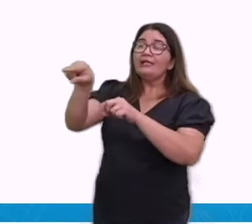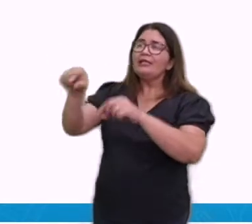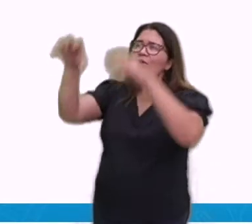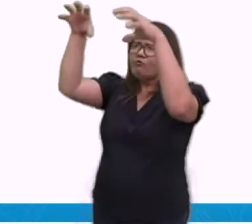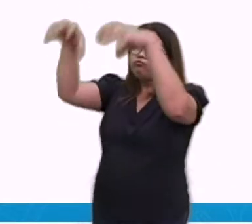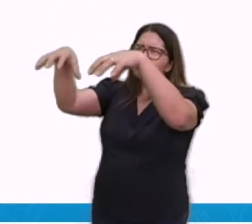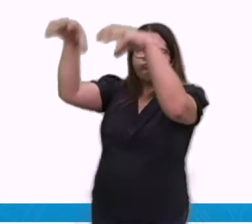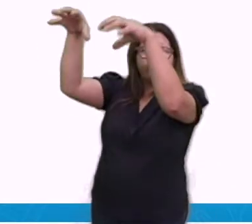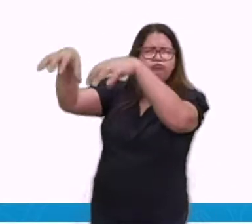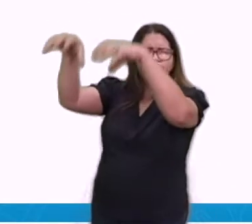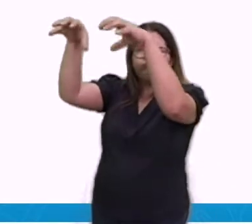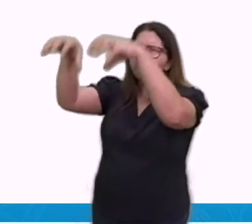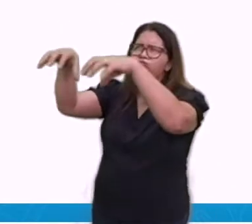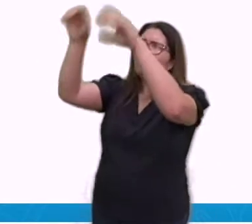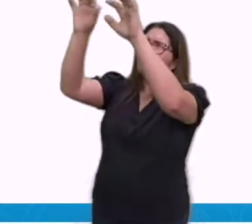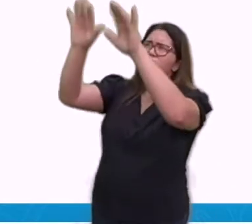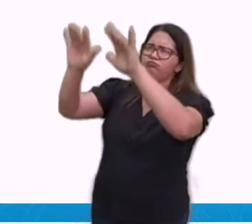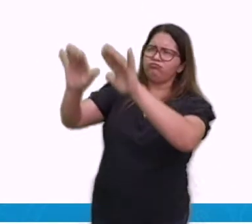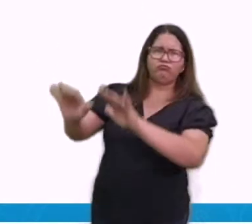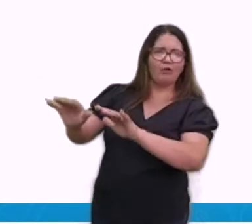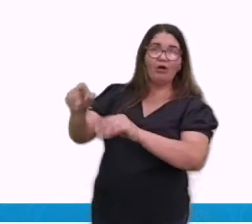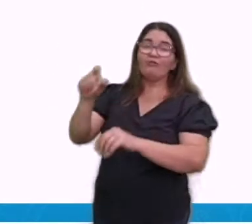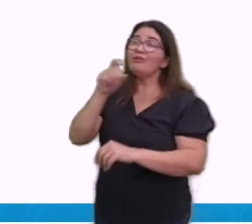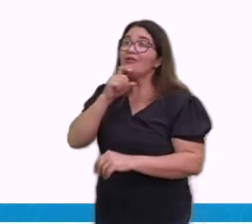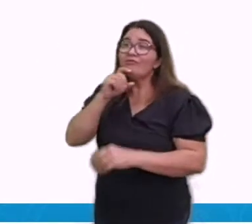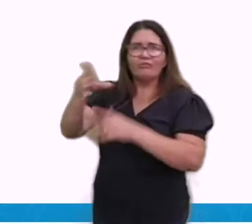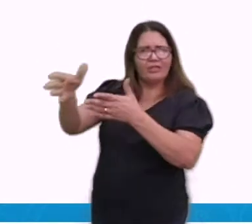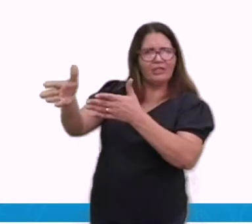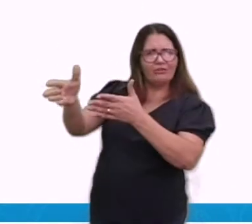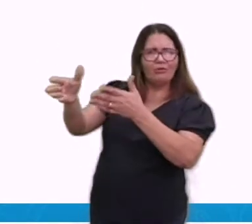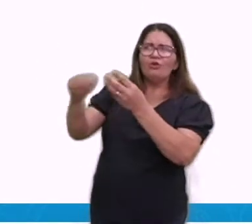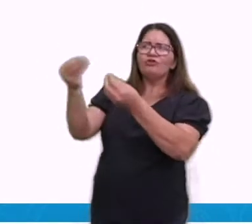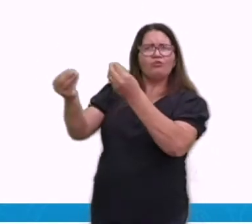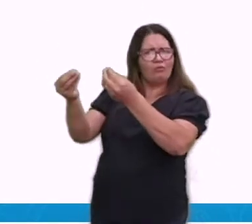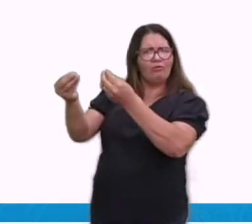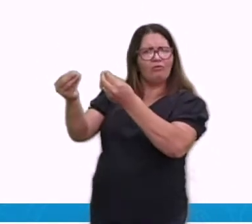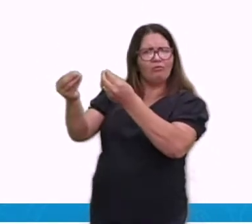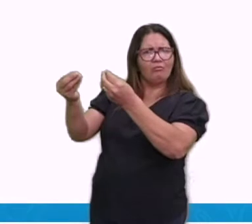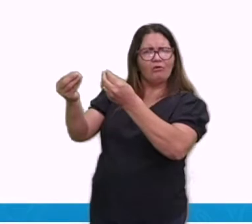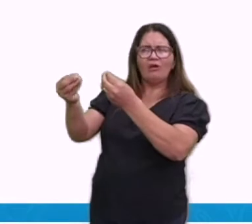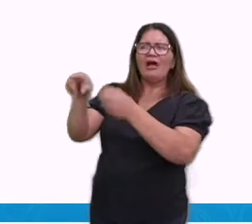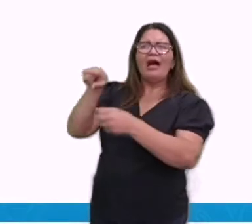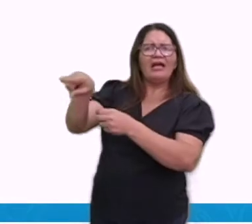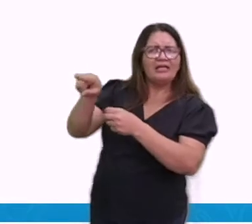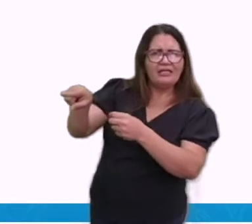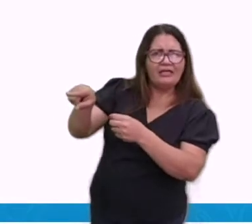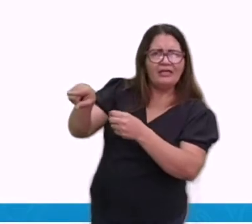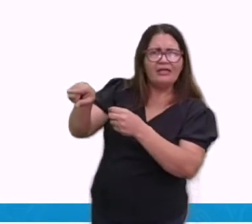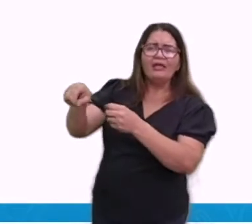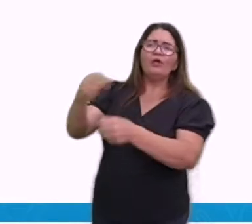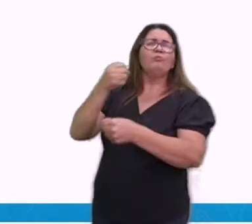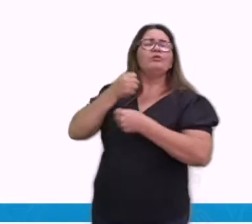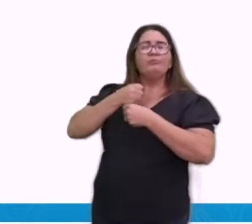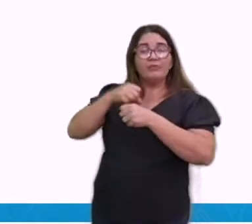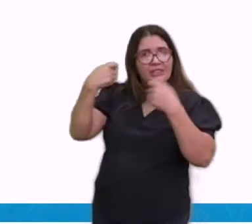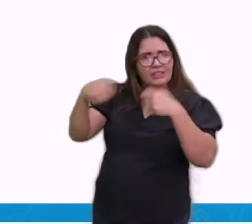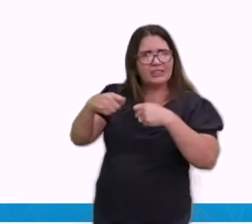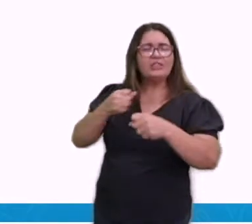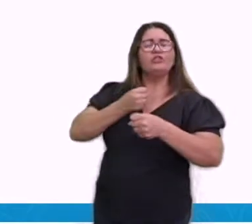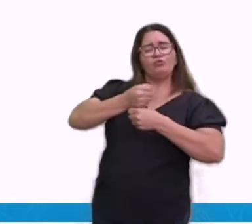aqui é uma região úmida, é uma região que chove muito. Não. Eu preciso estudar anos e anos e anos para